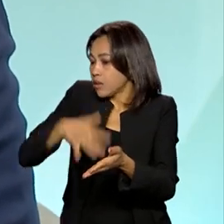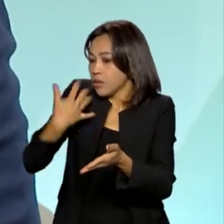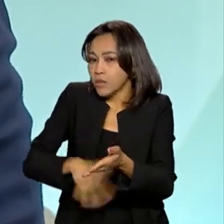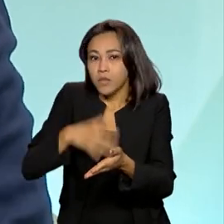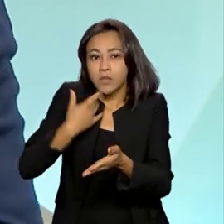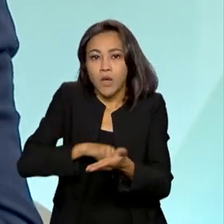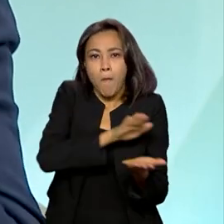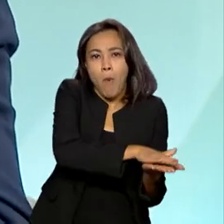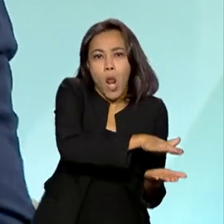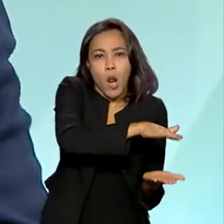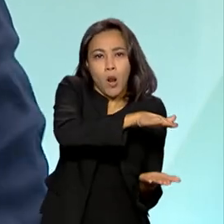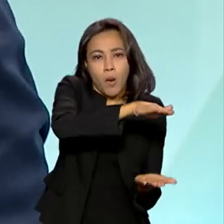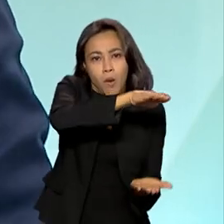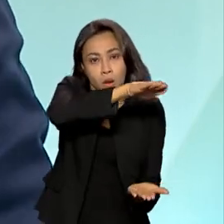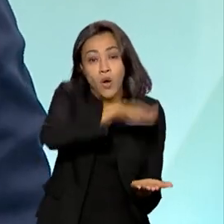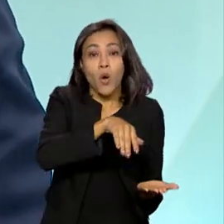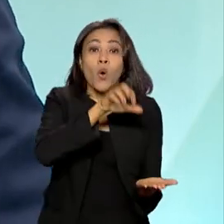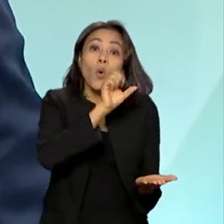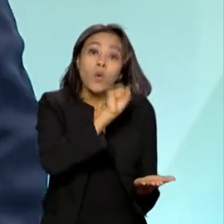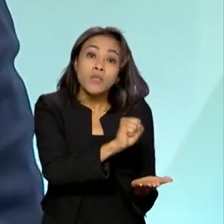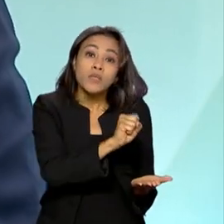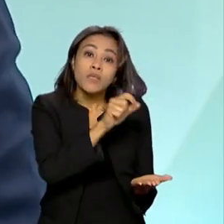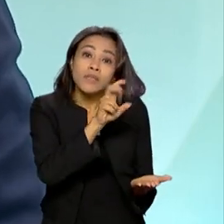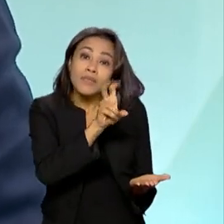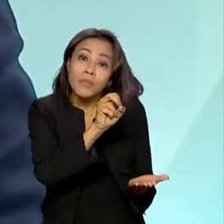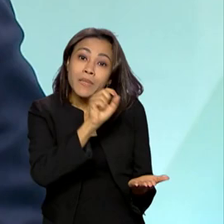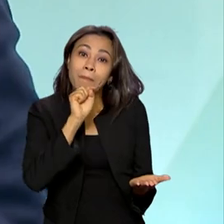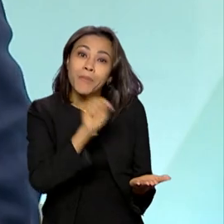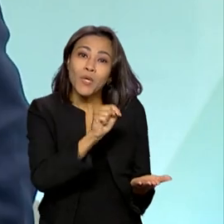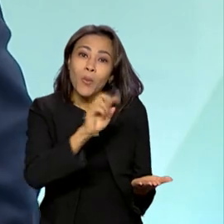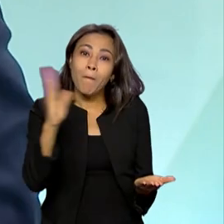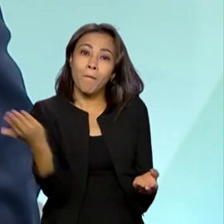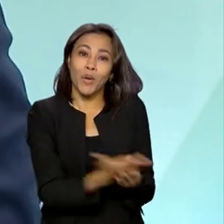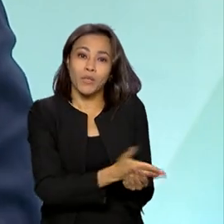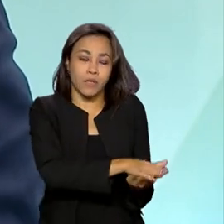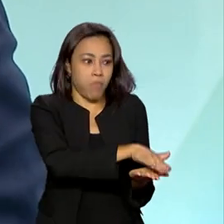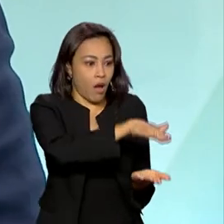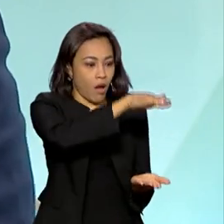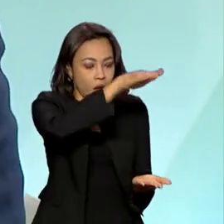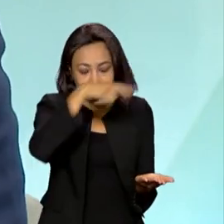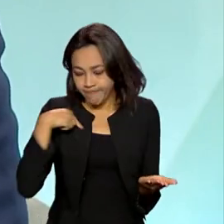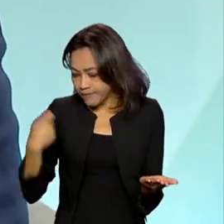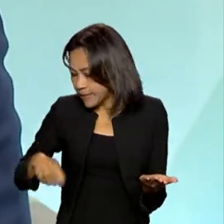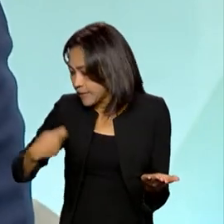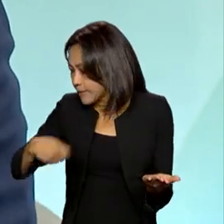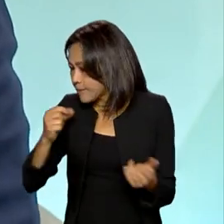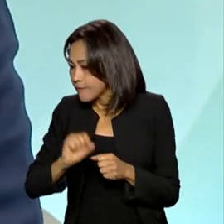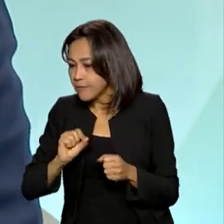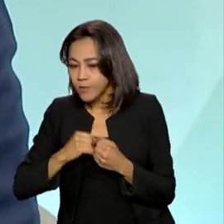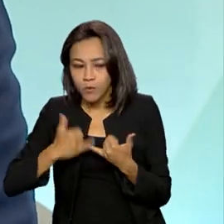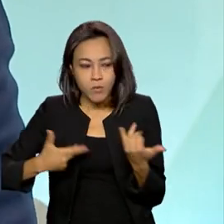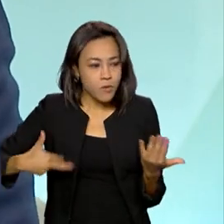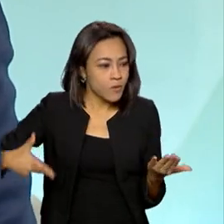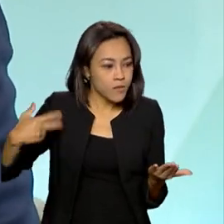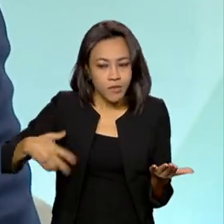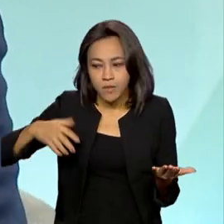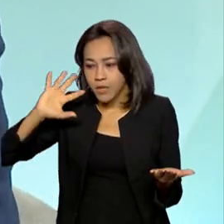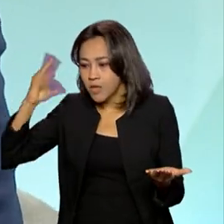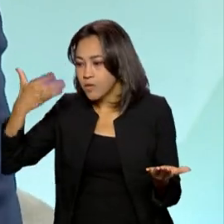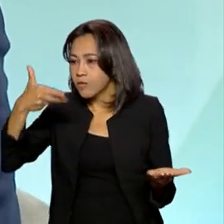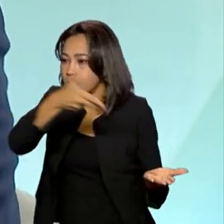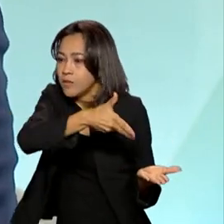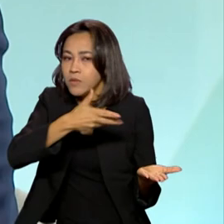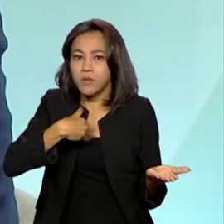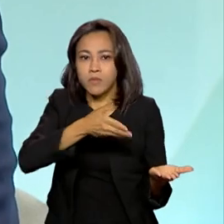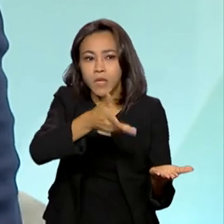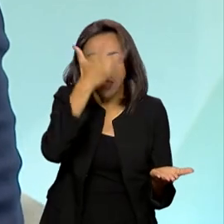represado de mais ou menos 850 mil processos. Nós tínhamos que fazer alguma coisa para poder facilitar a vida do brasileiro, para facilitar